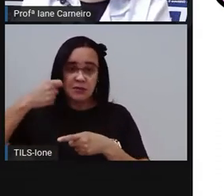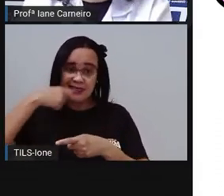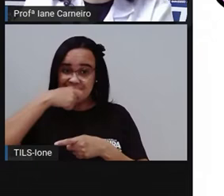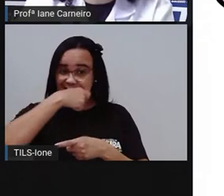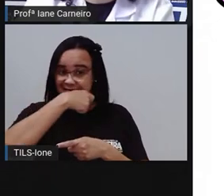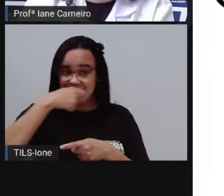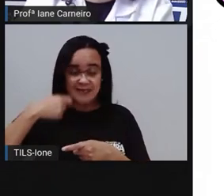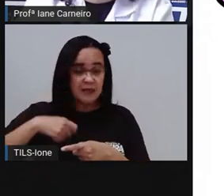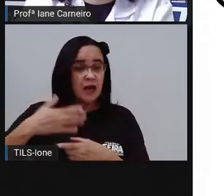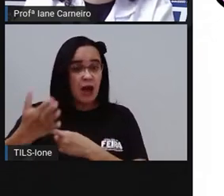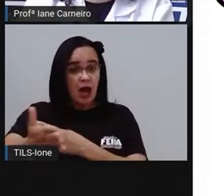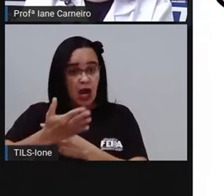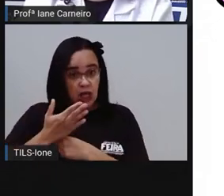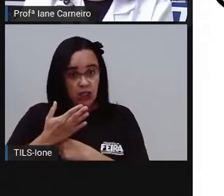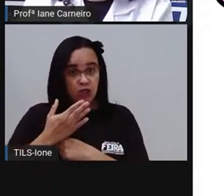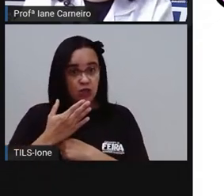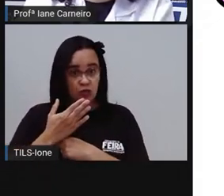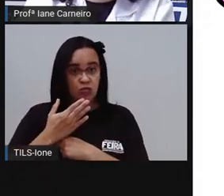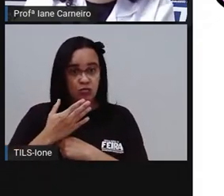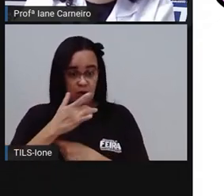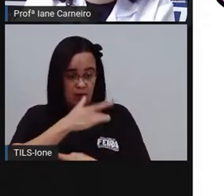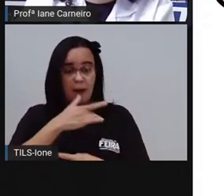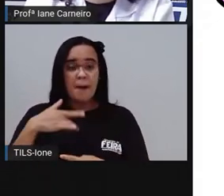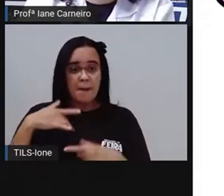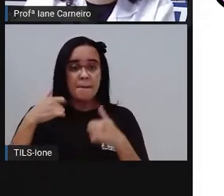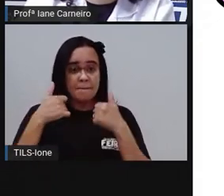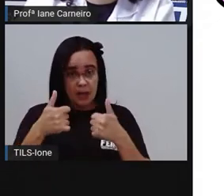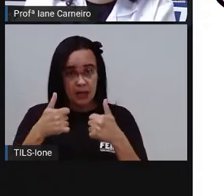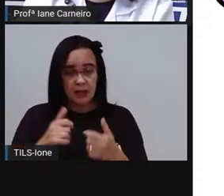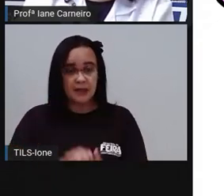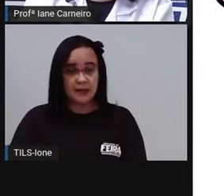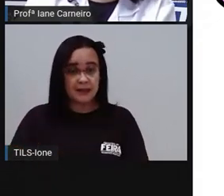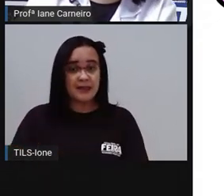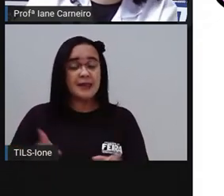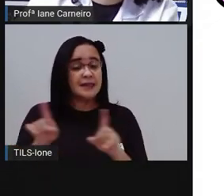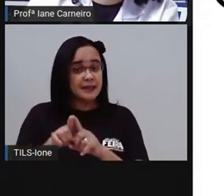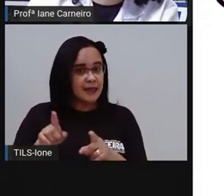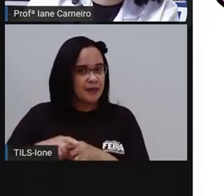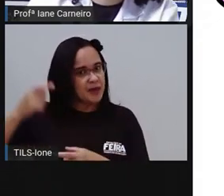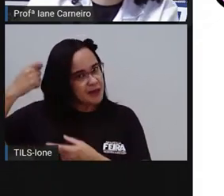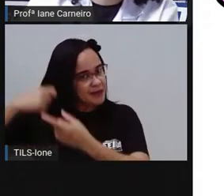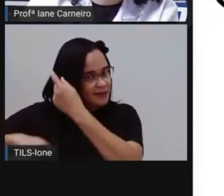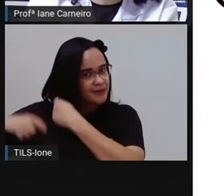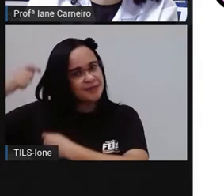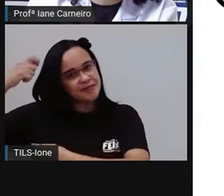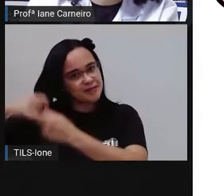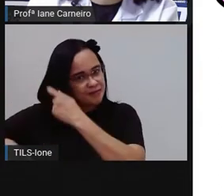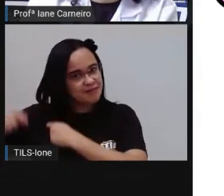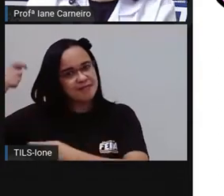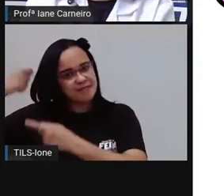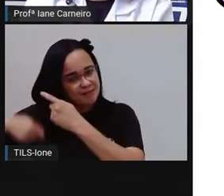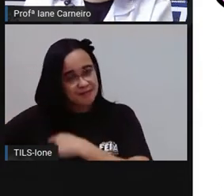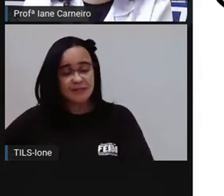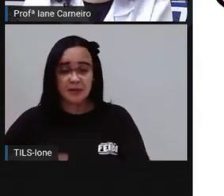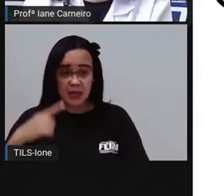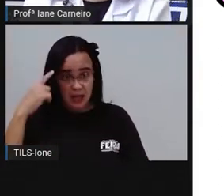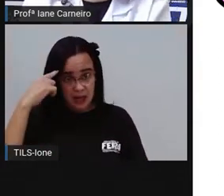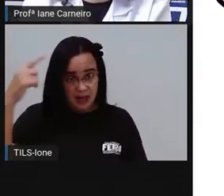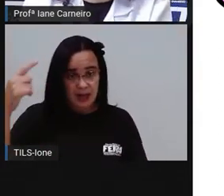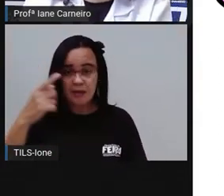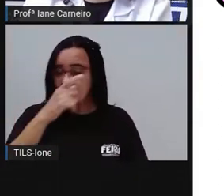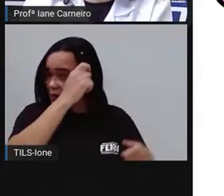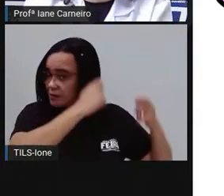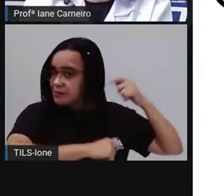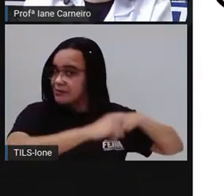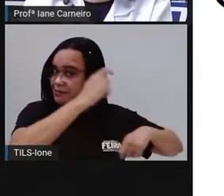ela tem que estar limpa também. E aqui é a escova de cabelo. Lembra que a Pro falou do pente que tem que limpar? A escova também